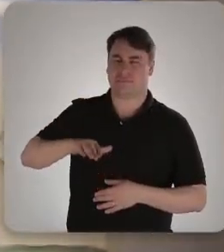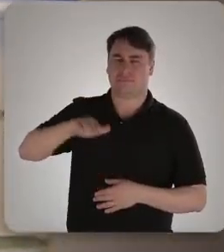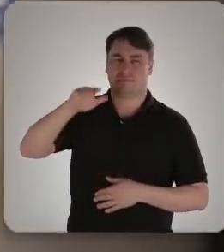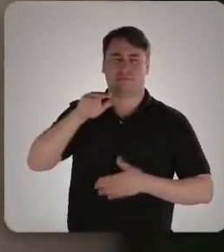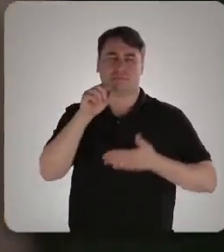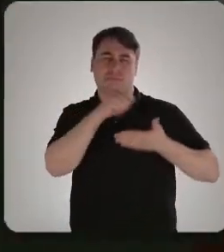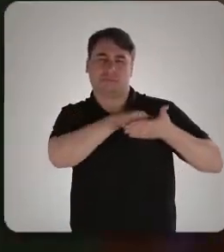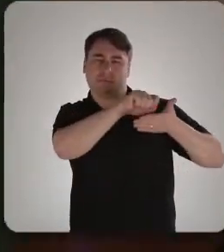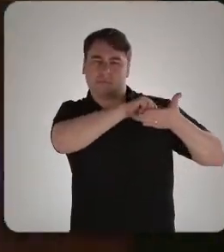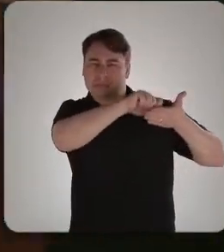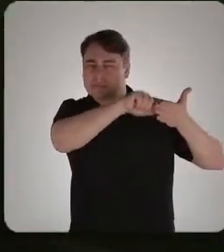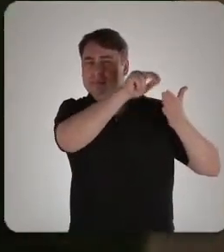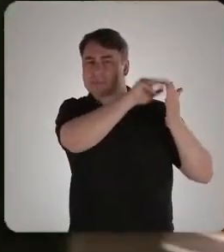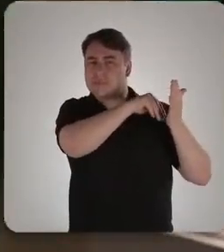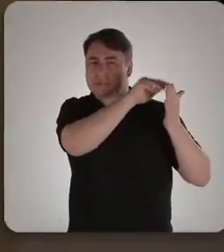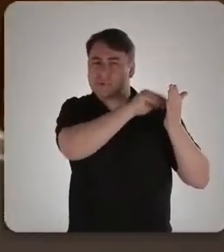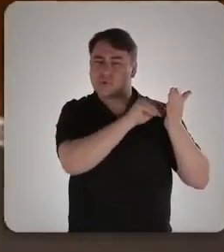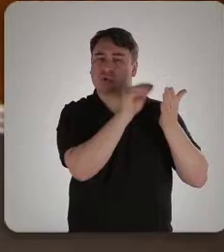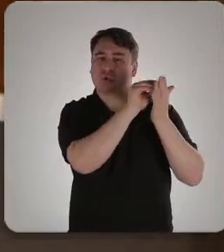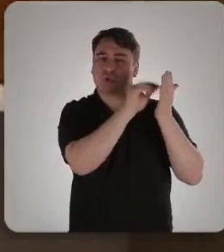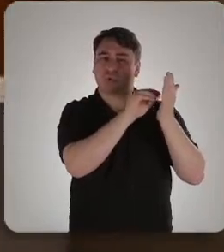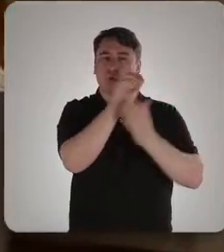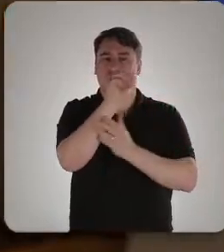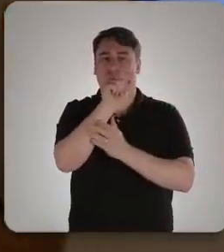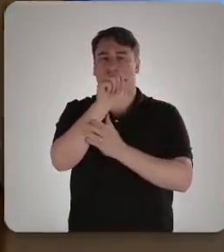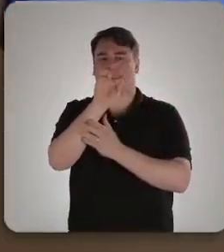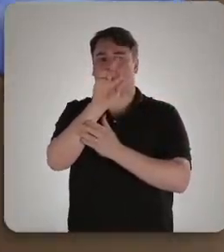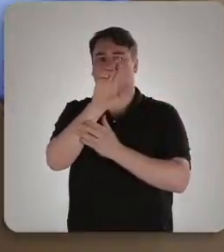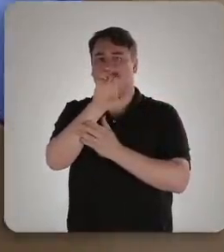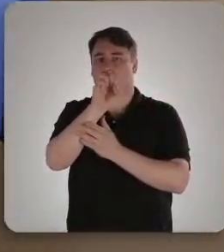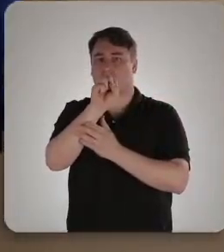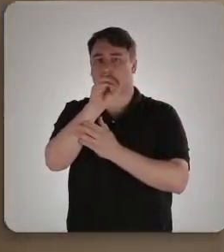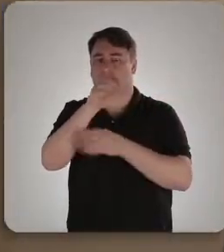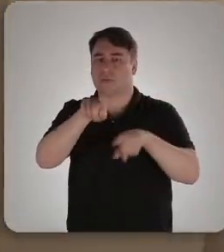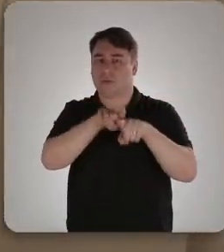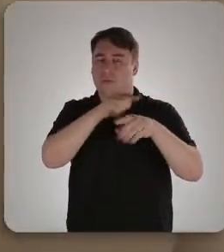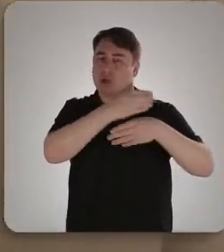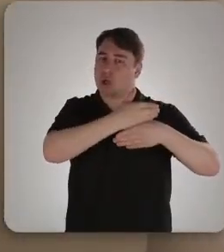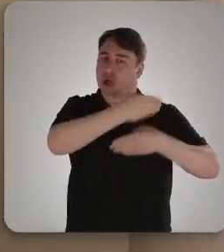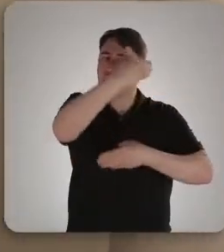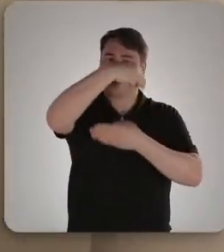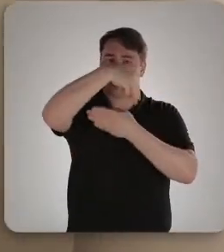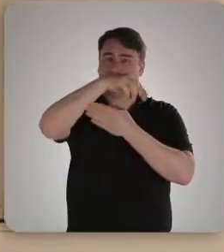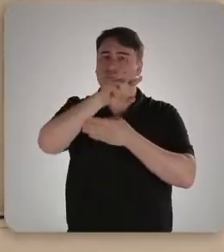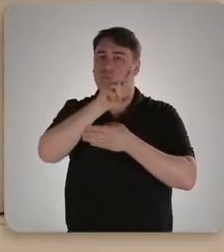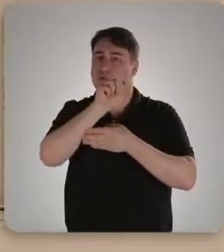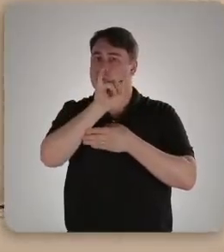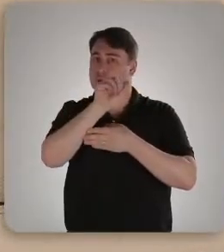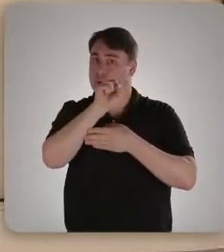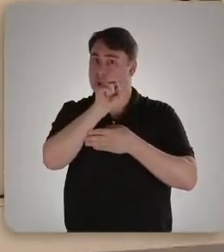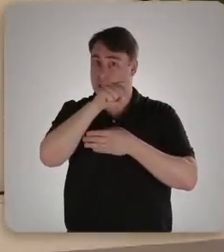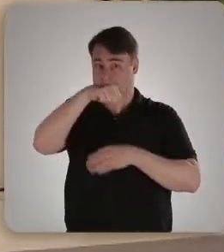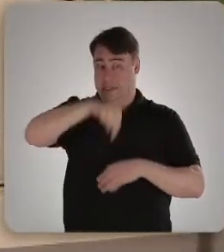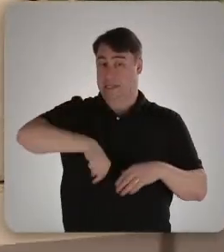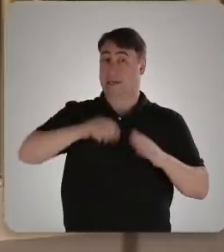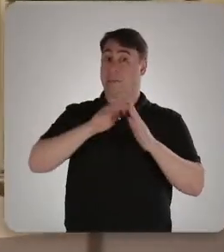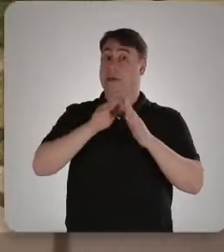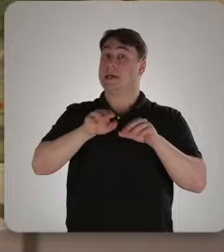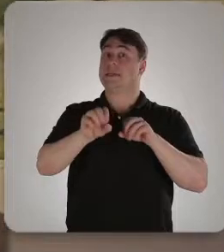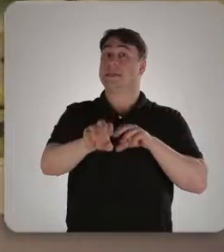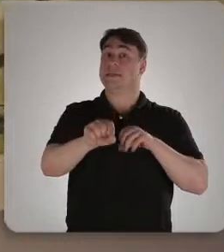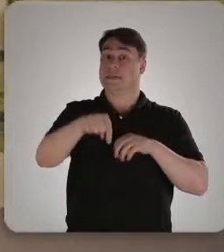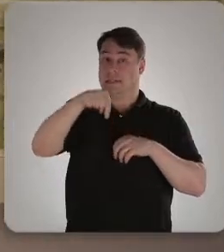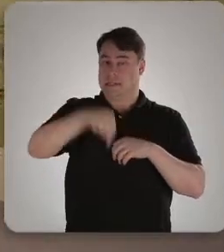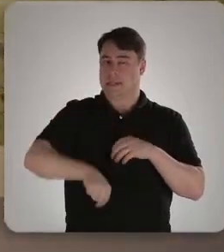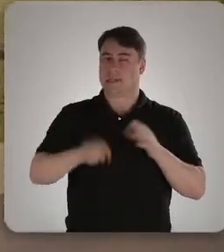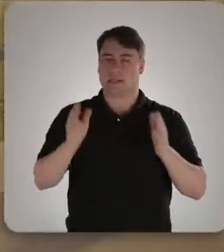colocou a sua arte em afrescos e murais. E como esta é uma casa que ensina, aqui nessa